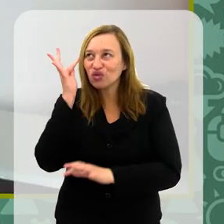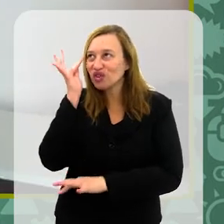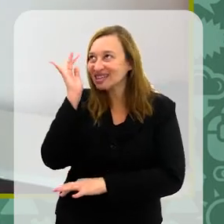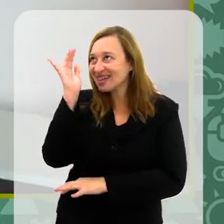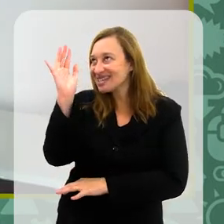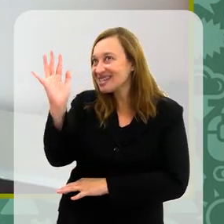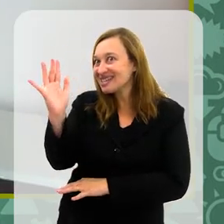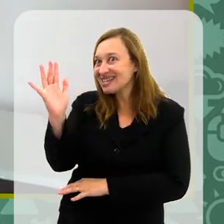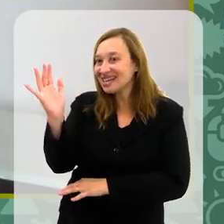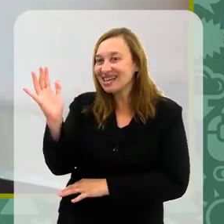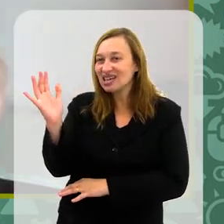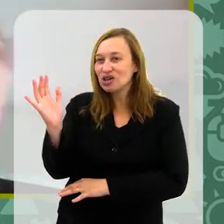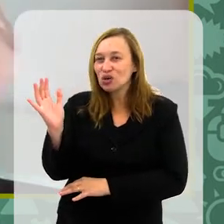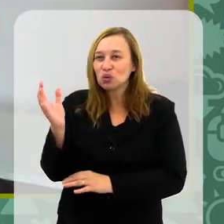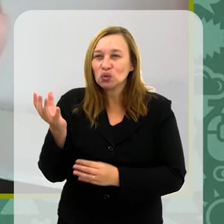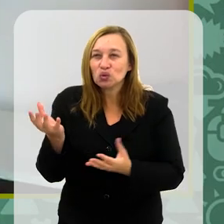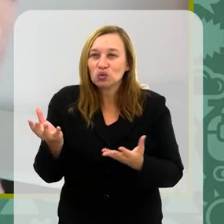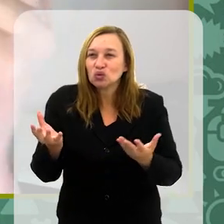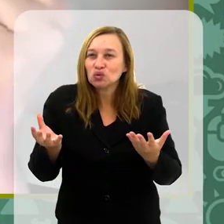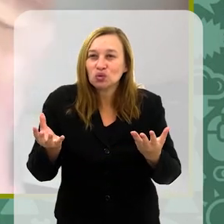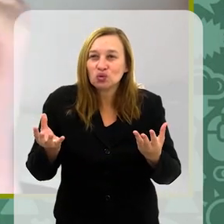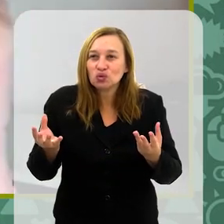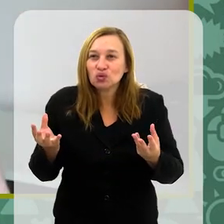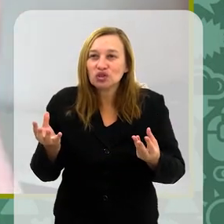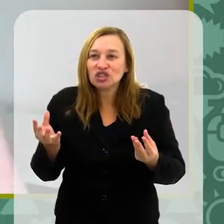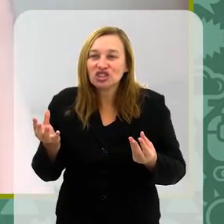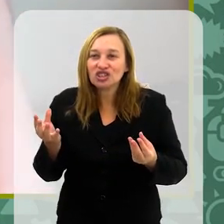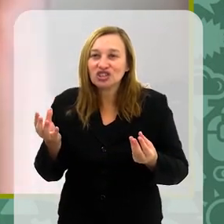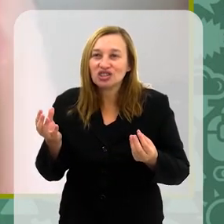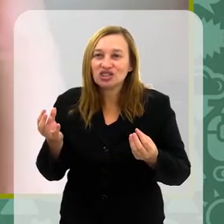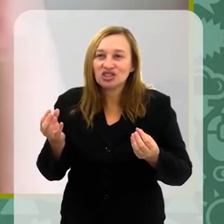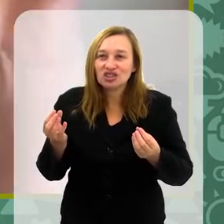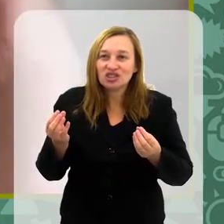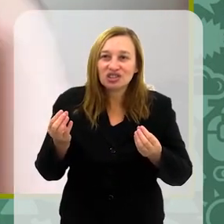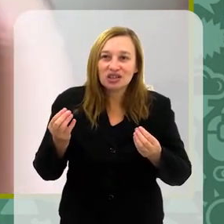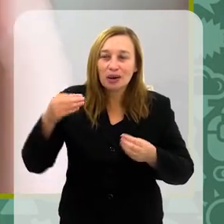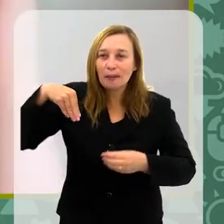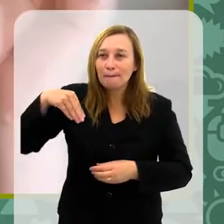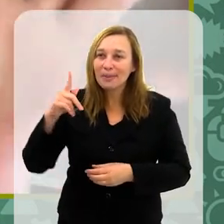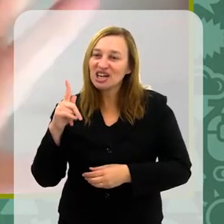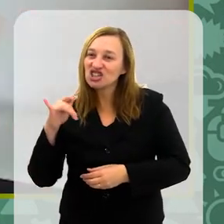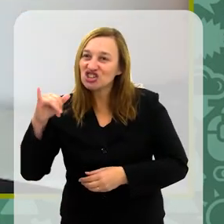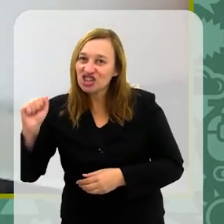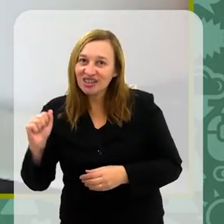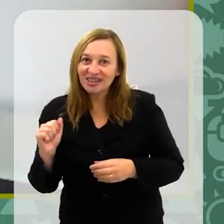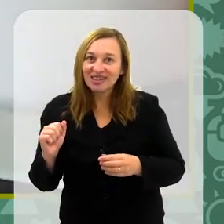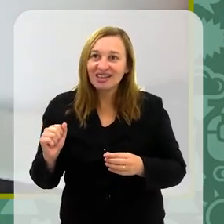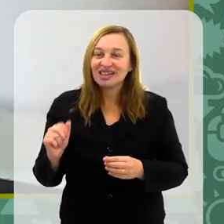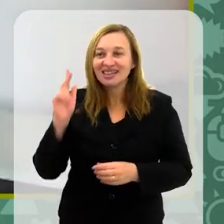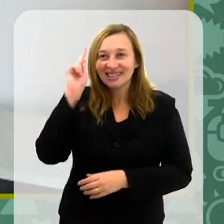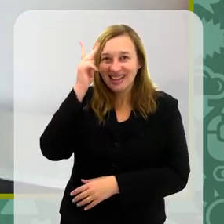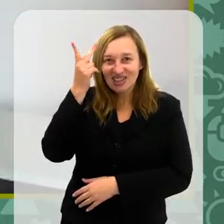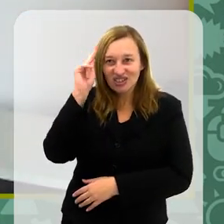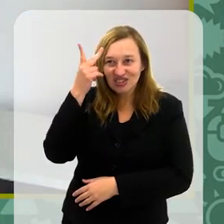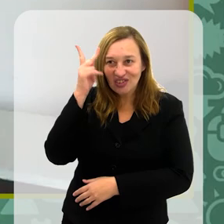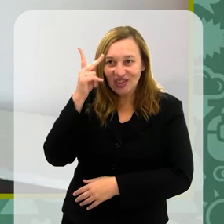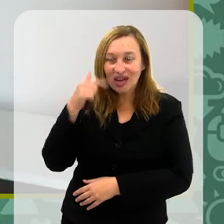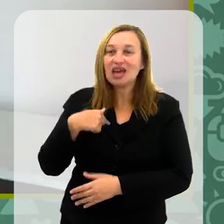de fantasia, assim, um toquezinho de magia, de sobrenatural nas histórias.